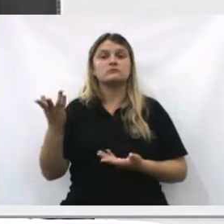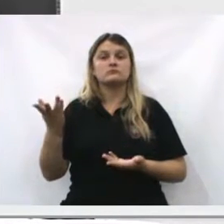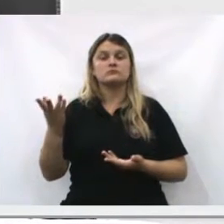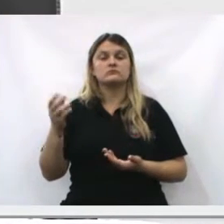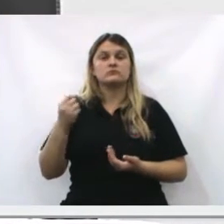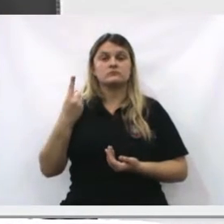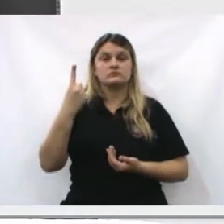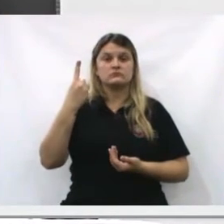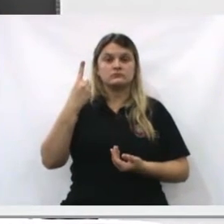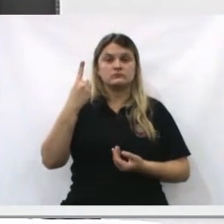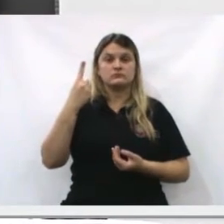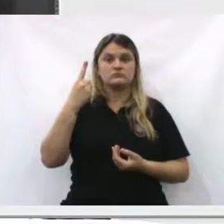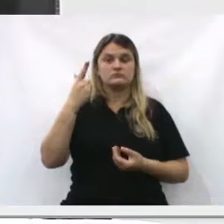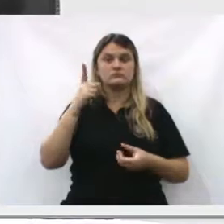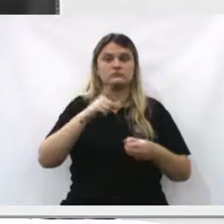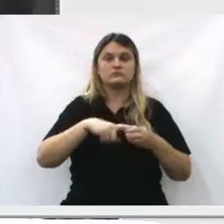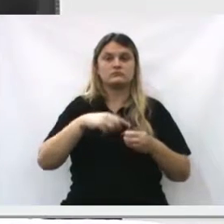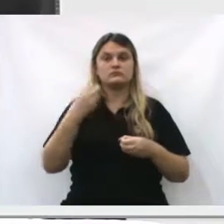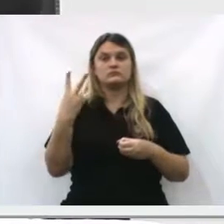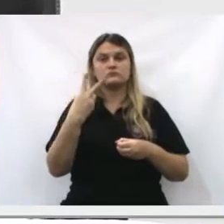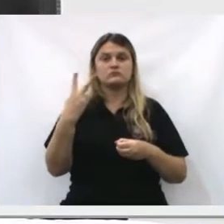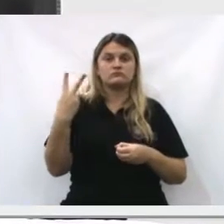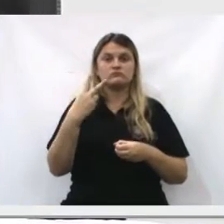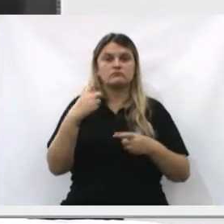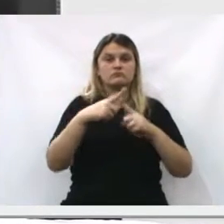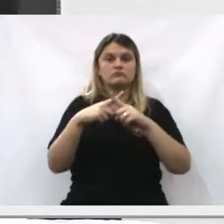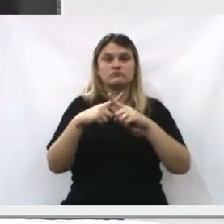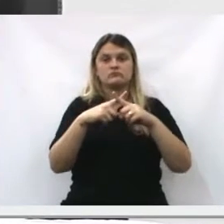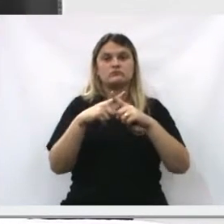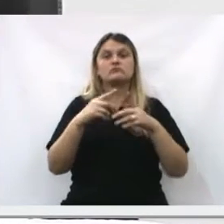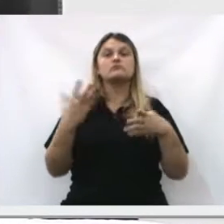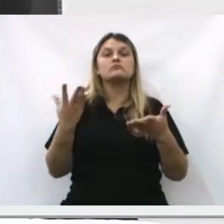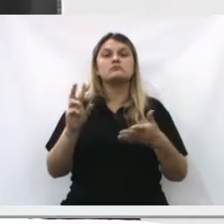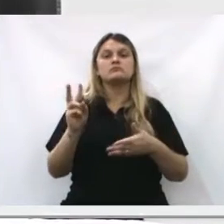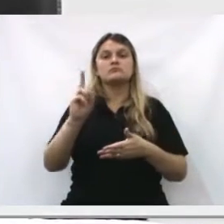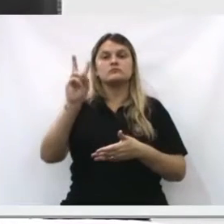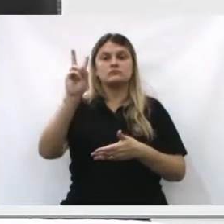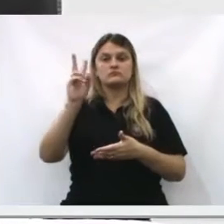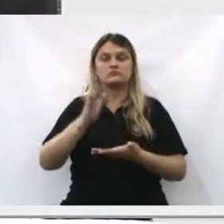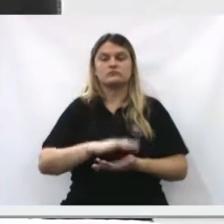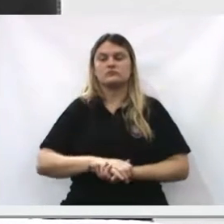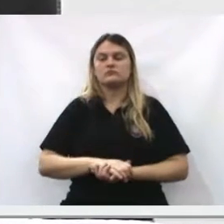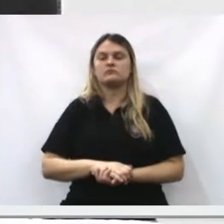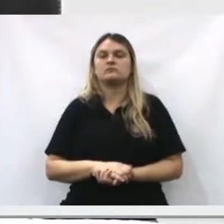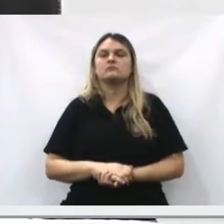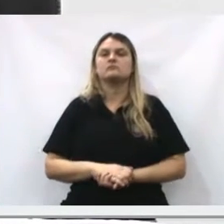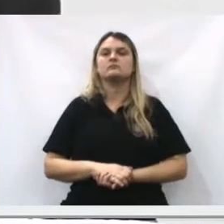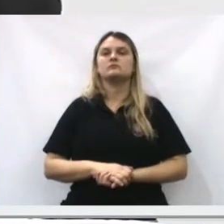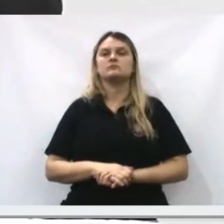ser o valor daí? Se um ou só, de repente, ou duas no máximo, qual que vai ser o valor?